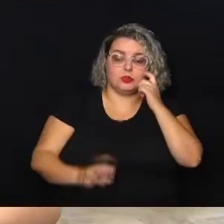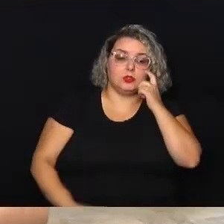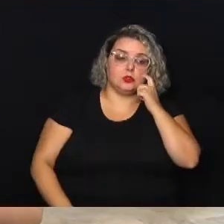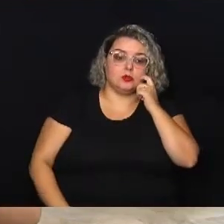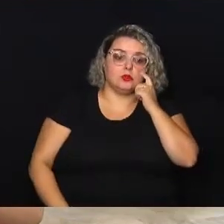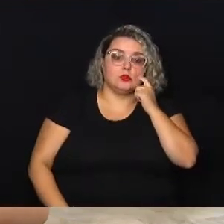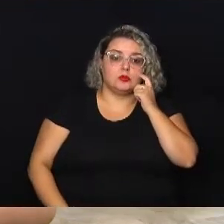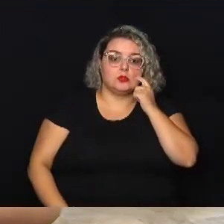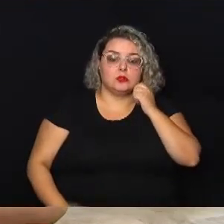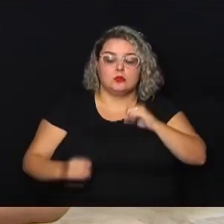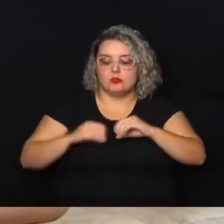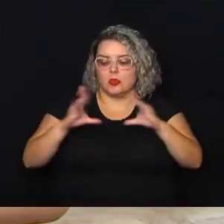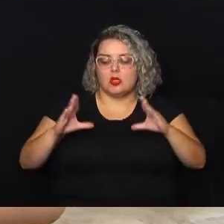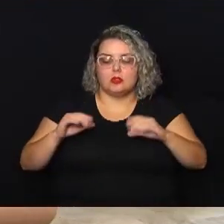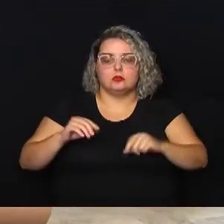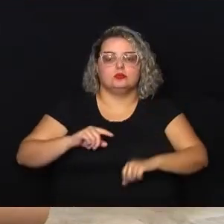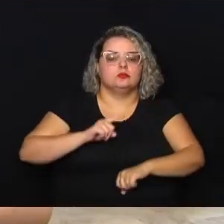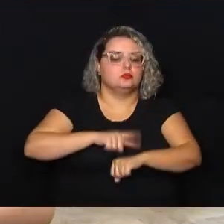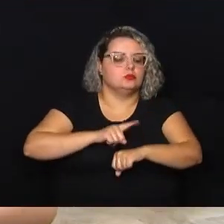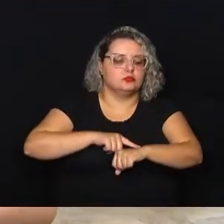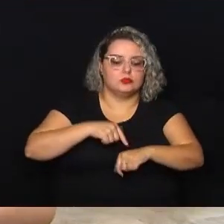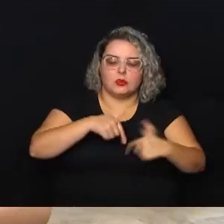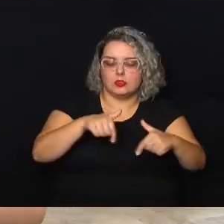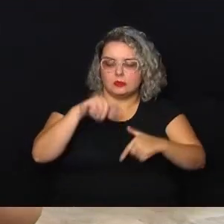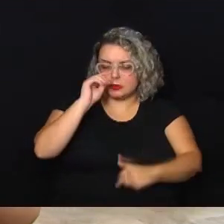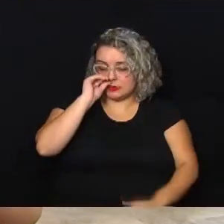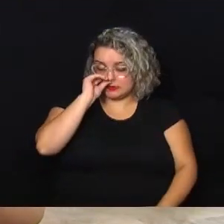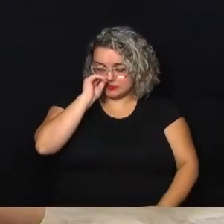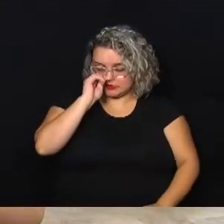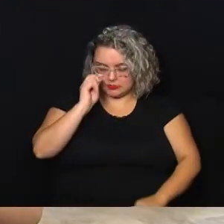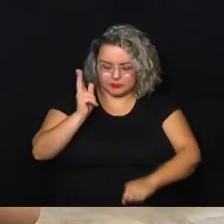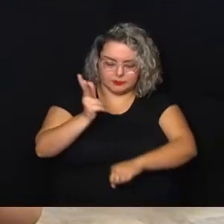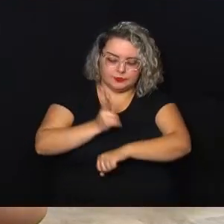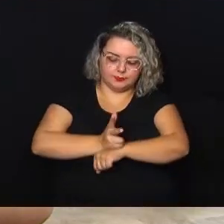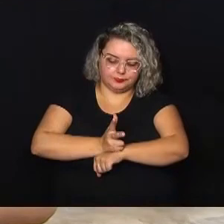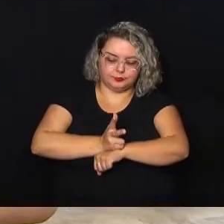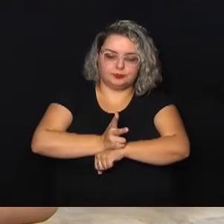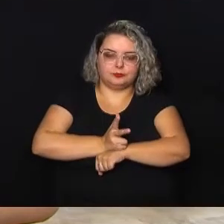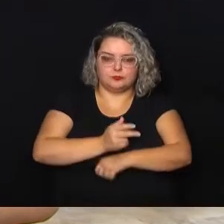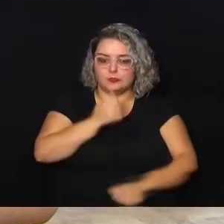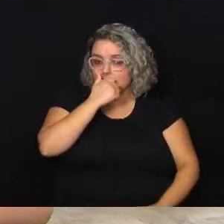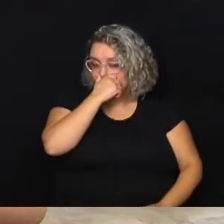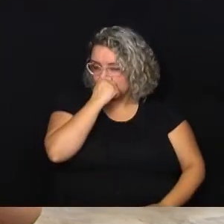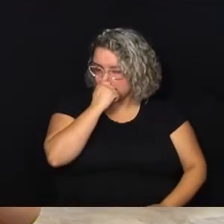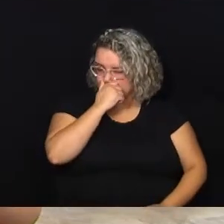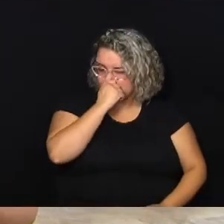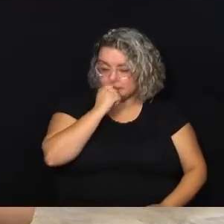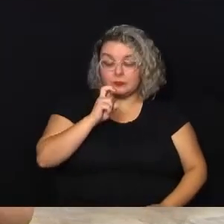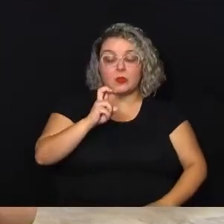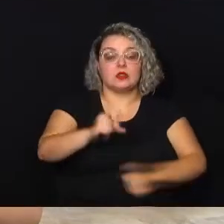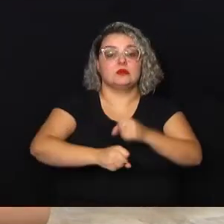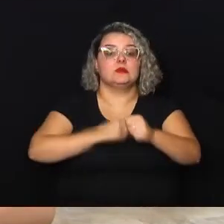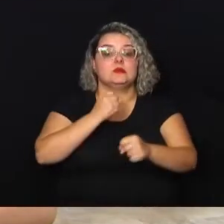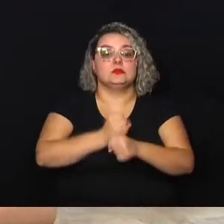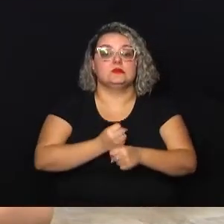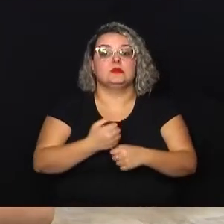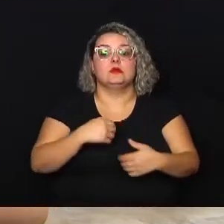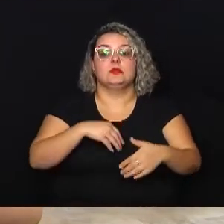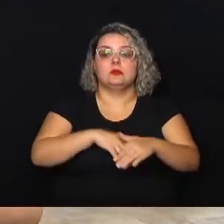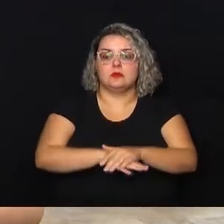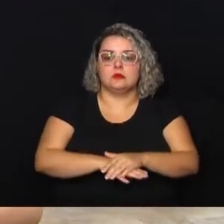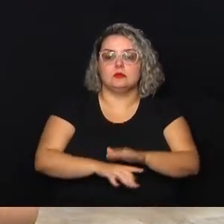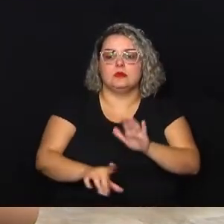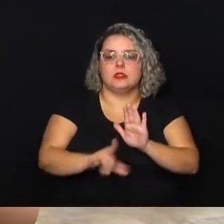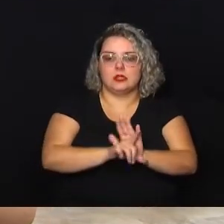ligados durante todo o expediente dos guardas e que as imagens devem ficar disponíveis por até 5 anos